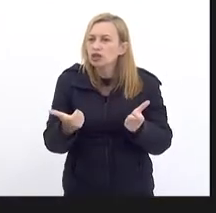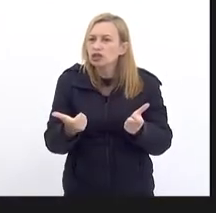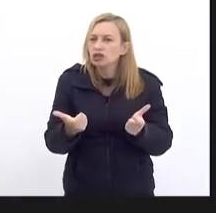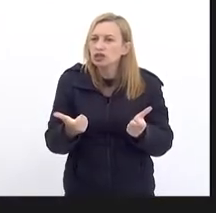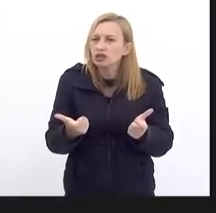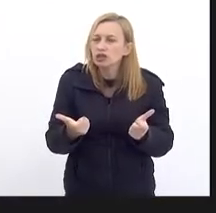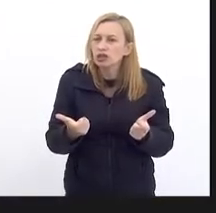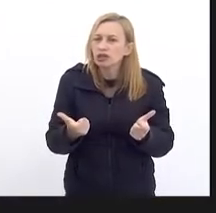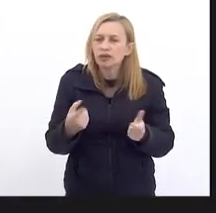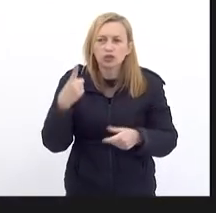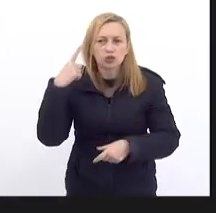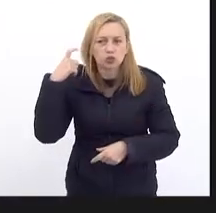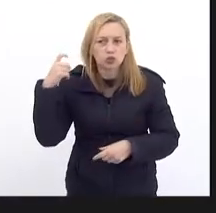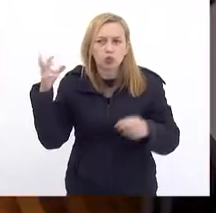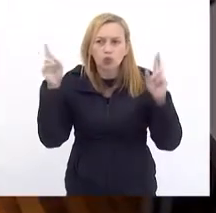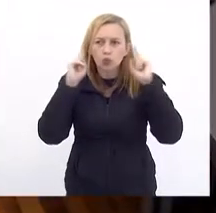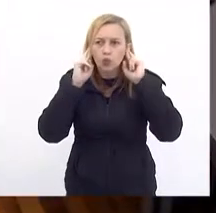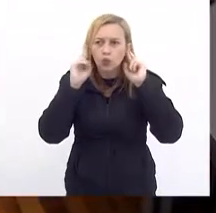Inúmero